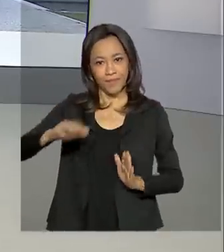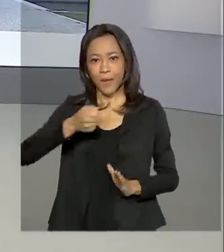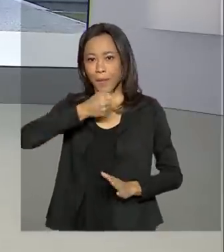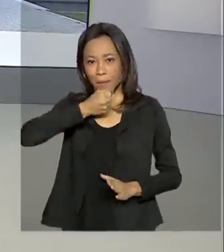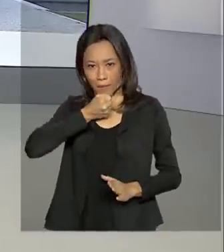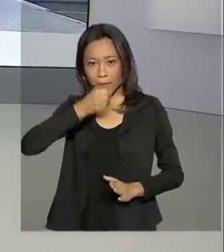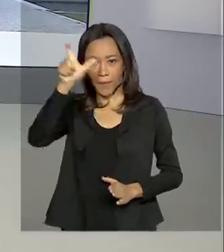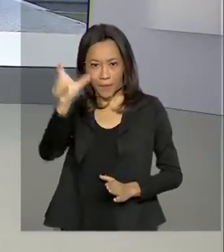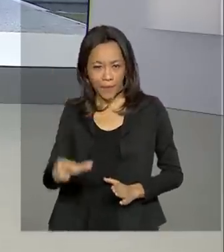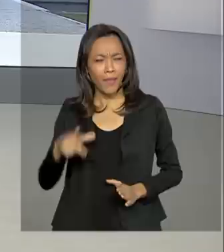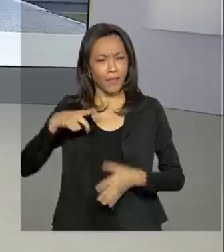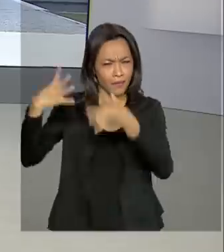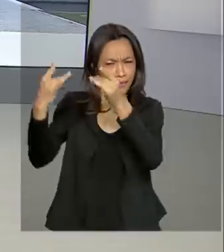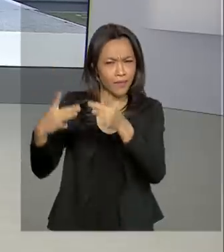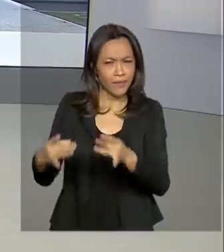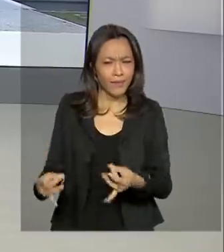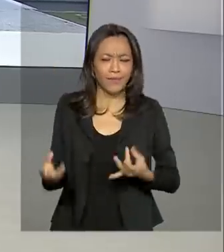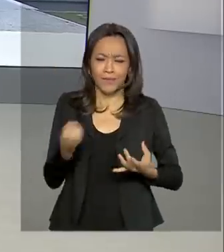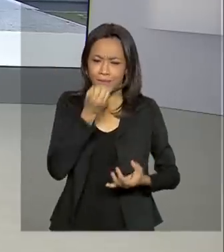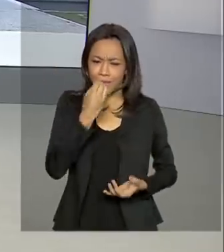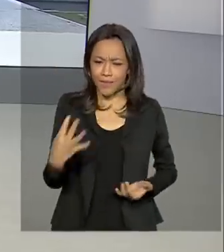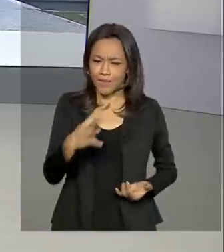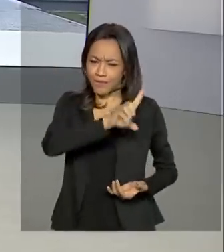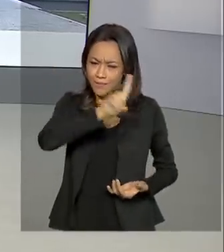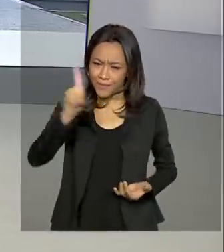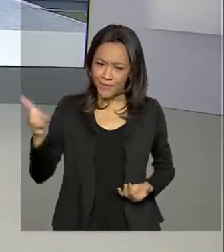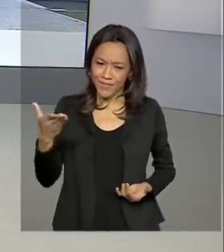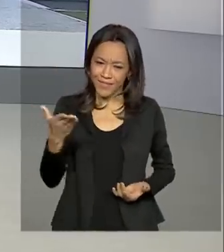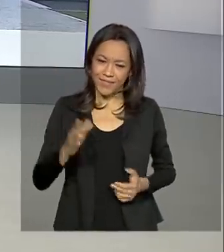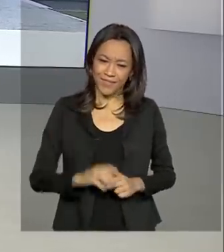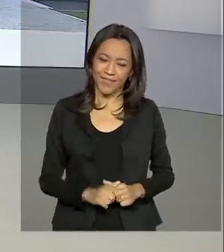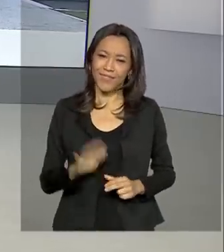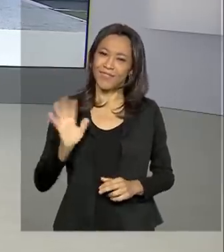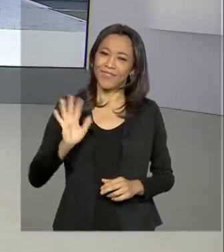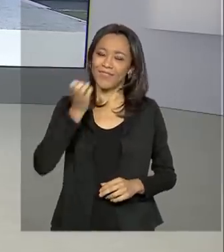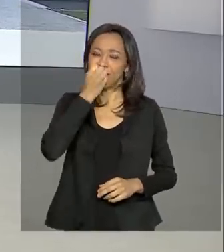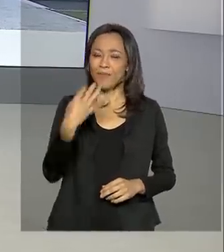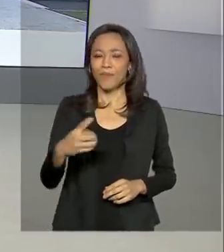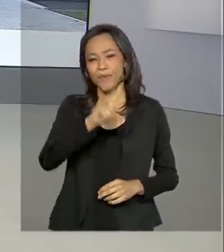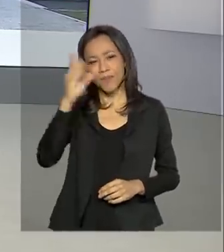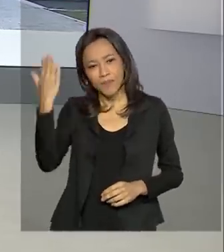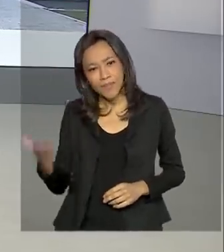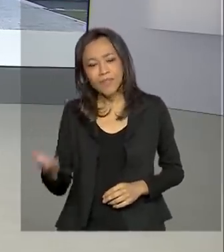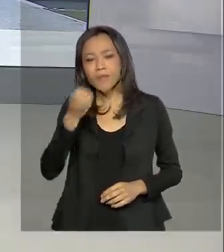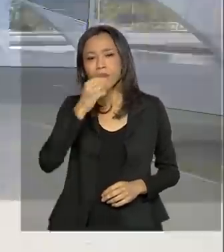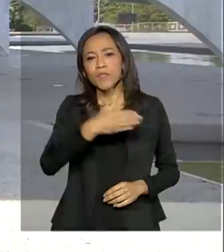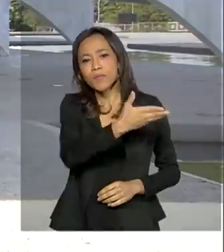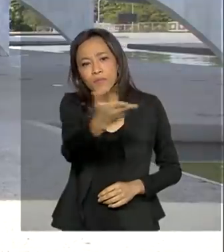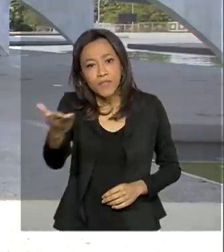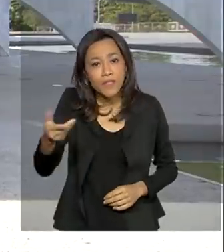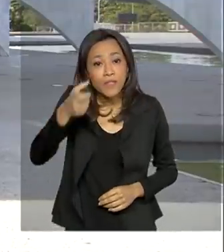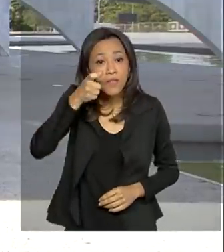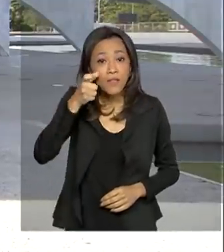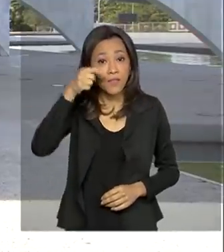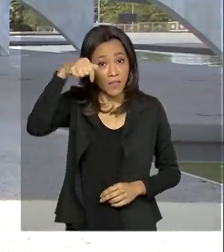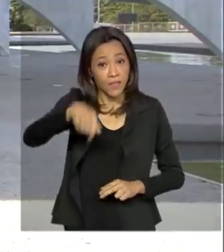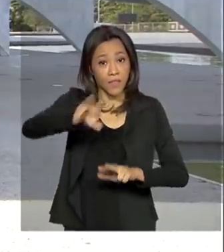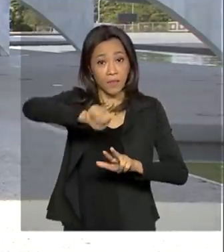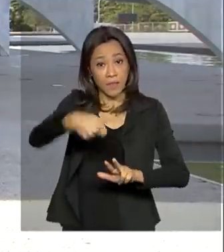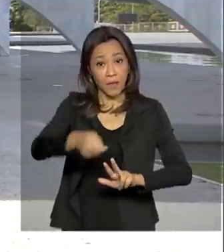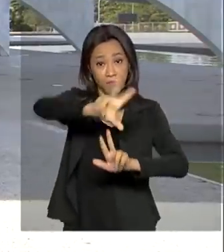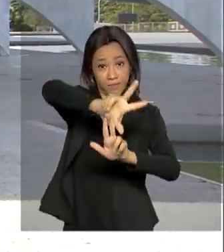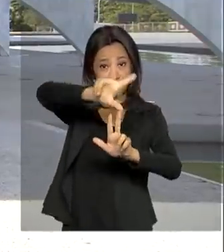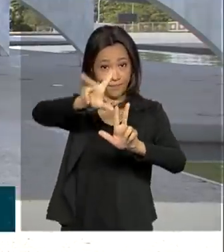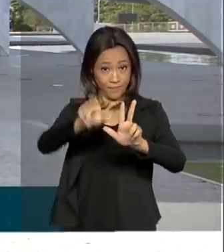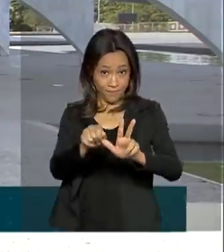Colares de Holanda, que tem mais detalhes para a gente. Bom dia, Luciana! Oi, Ana Gabriela, bom dia para você. Bom dia para você que acompanha a TV Brasil. É isso